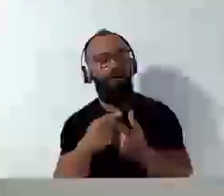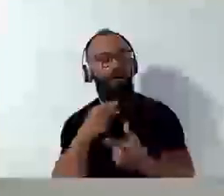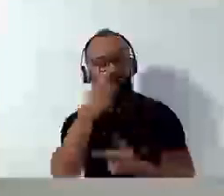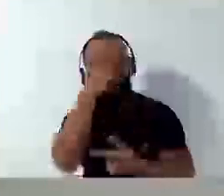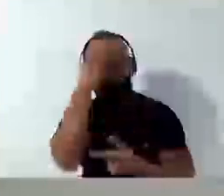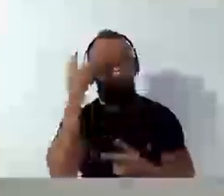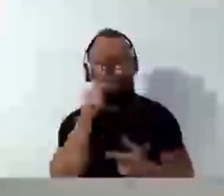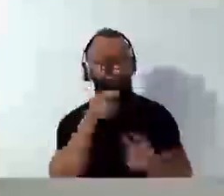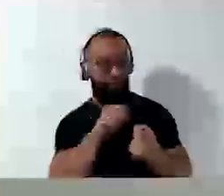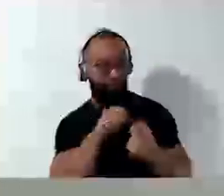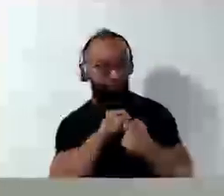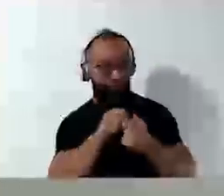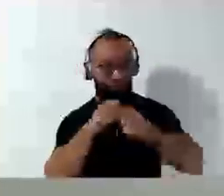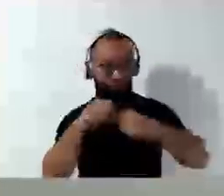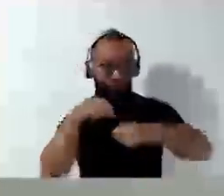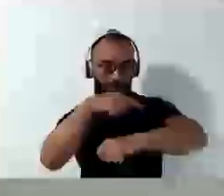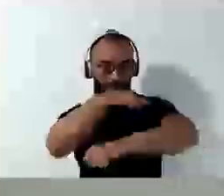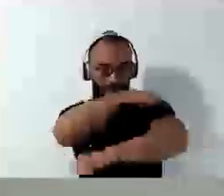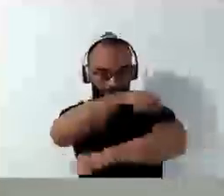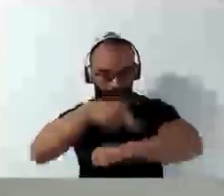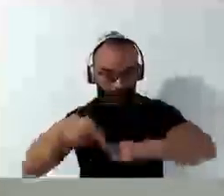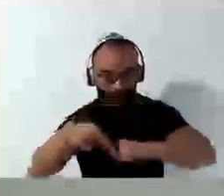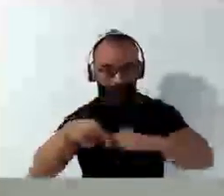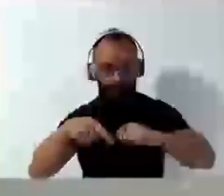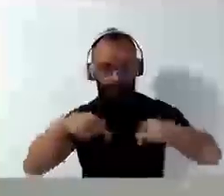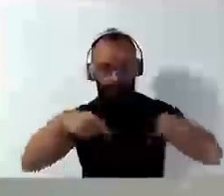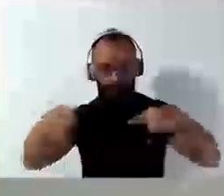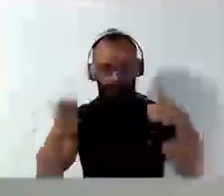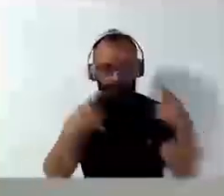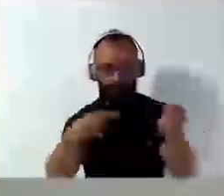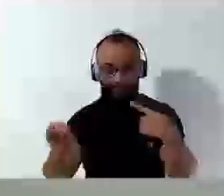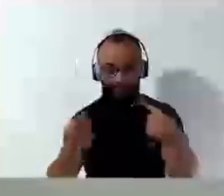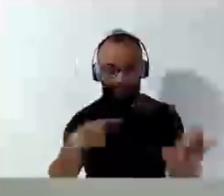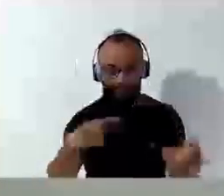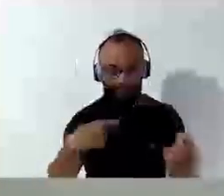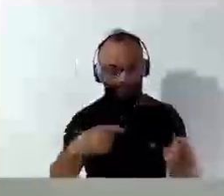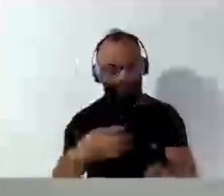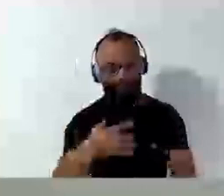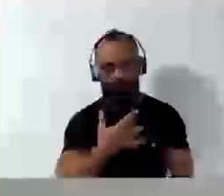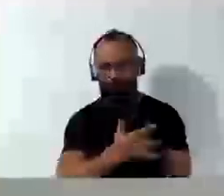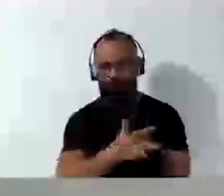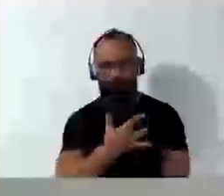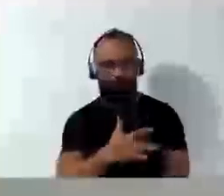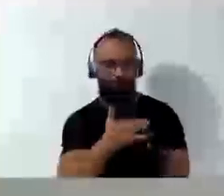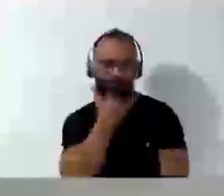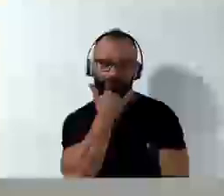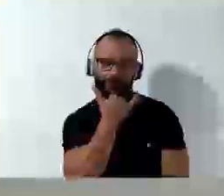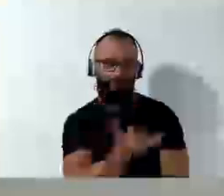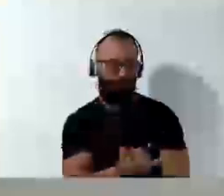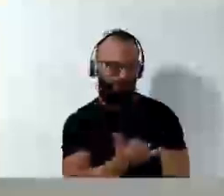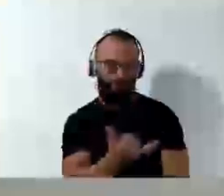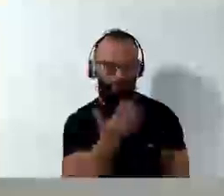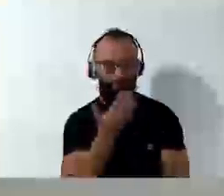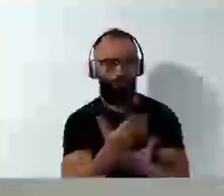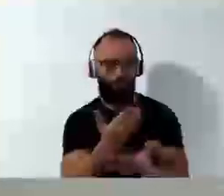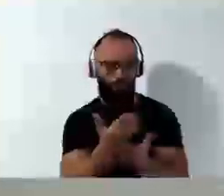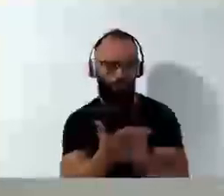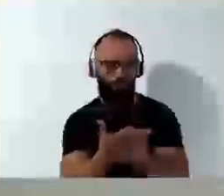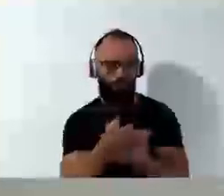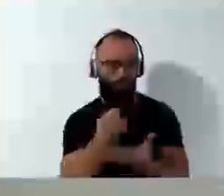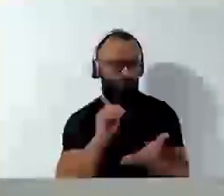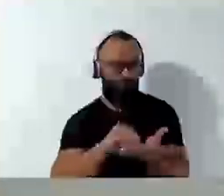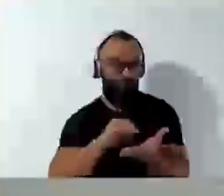desvio, que estão fazendo as marginais, infelizmente vão me desculpar. Se estudaram, faltou muito para aprender.